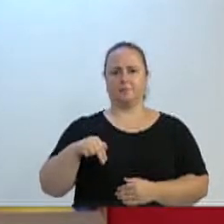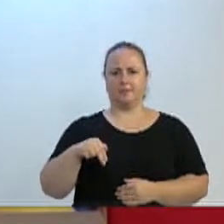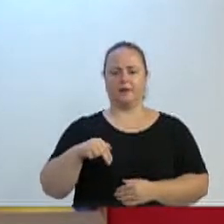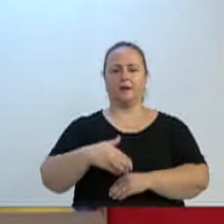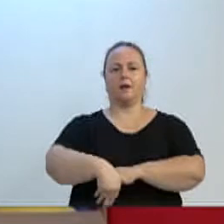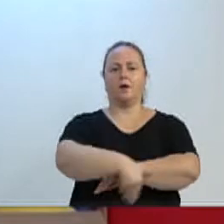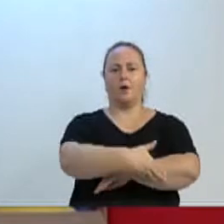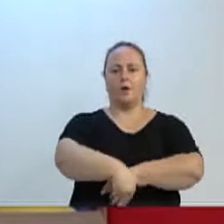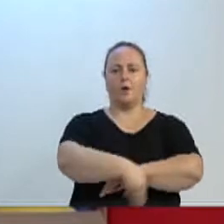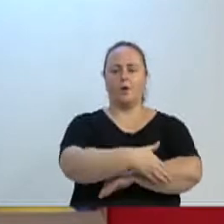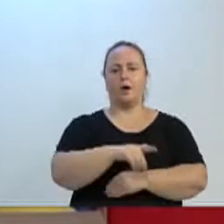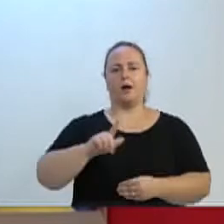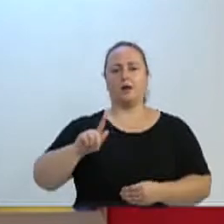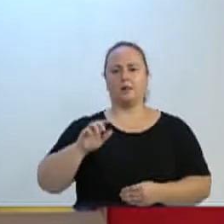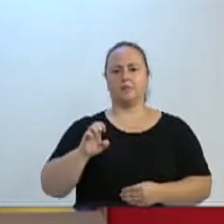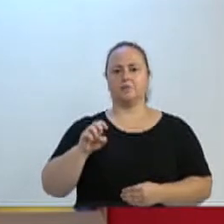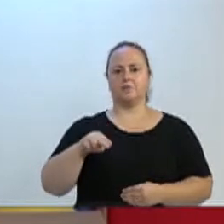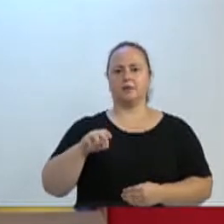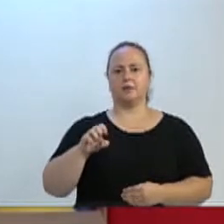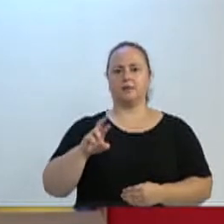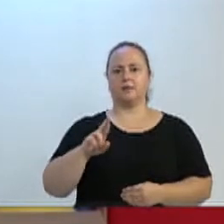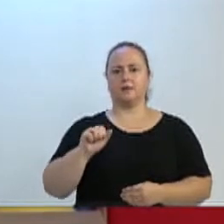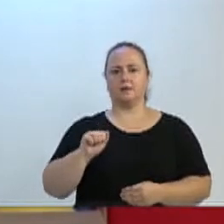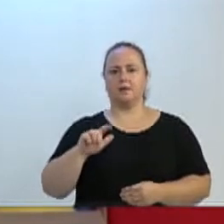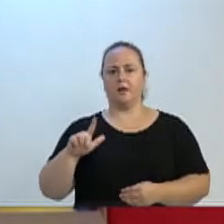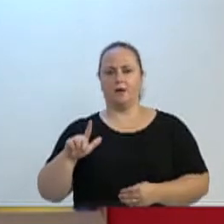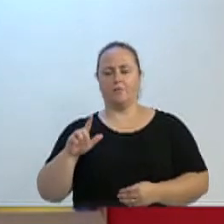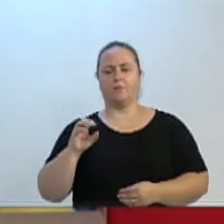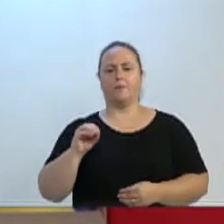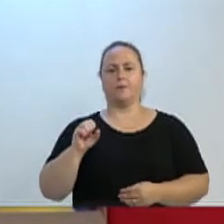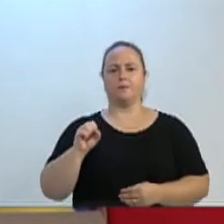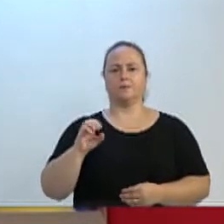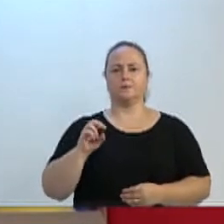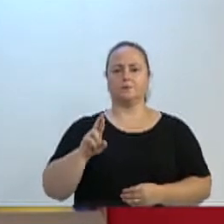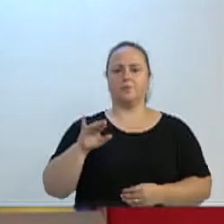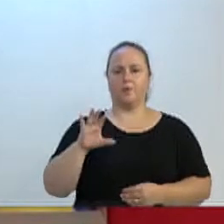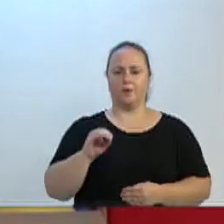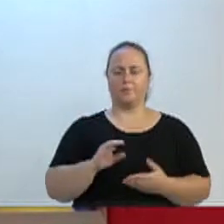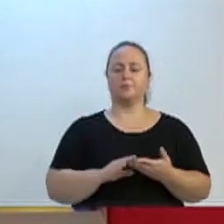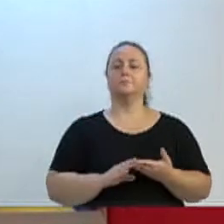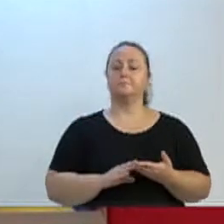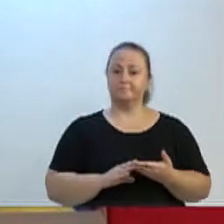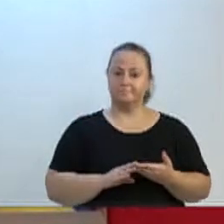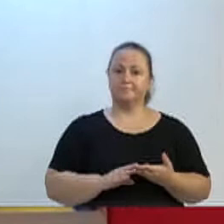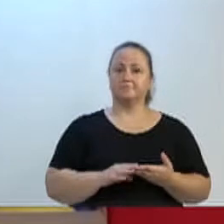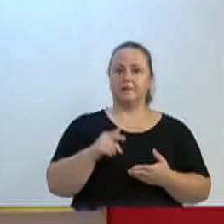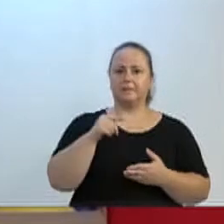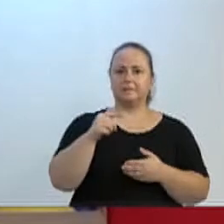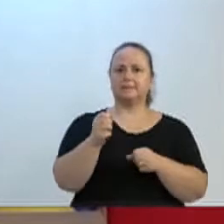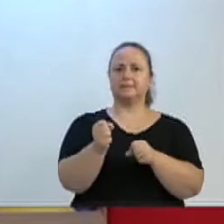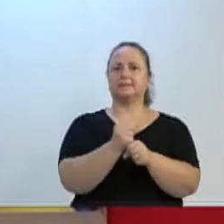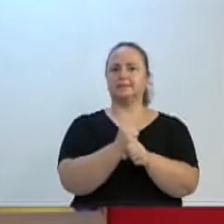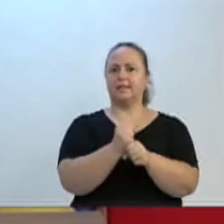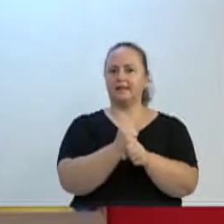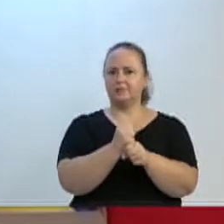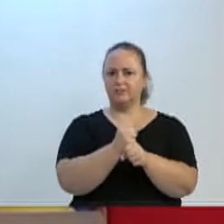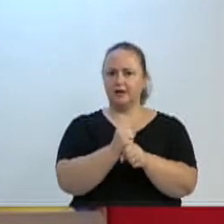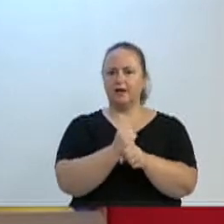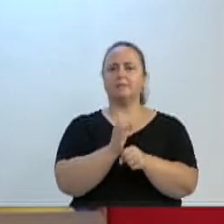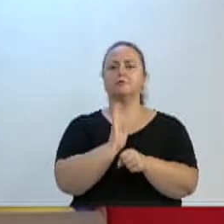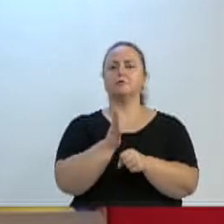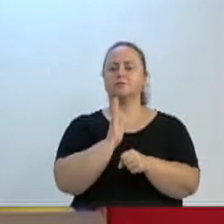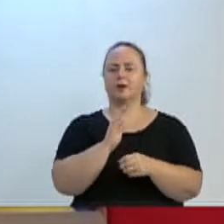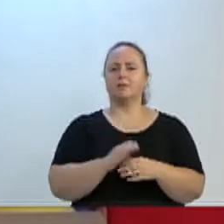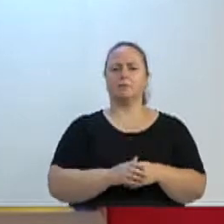Osório. E quero dizer que depois de sete anos, quando eu falo a comunidade, se o agricultor não planta, se a cidade não